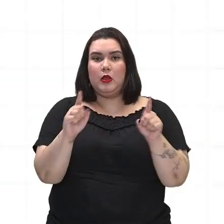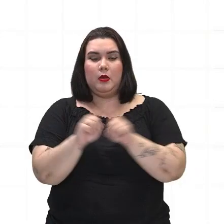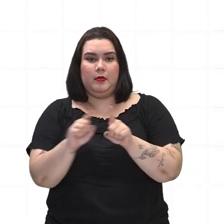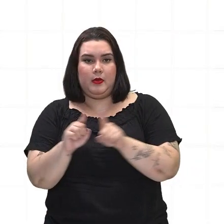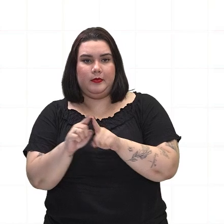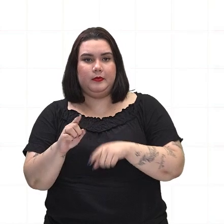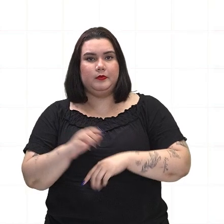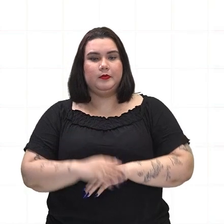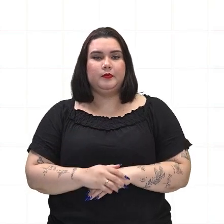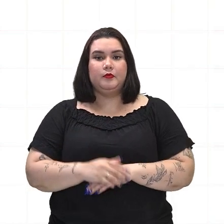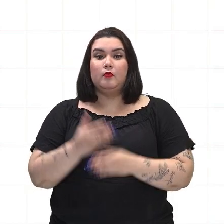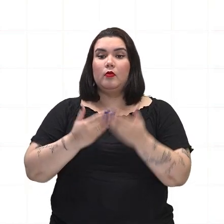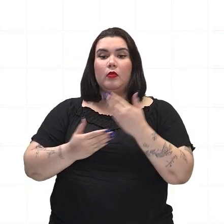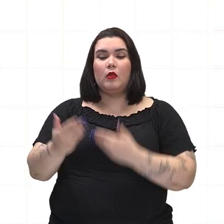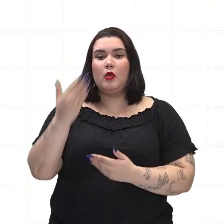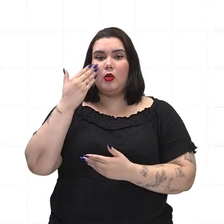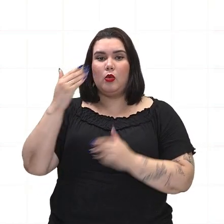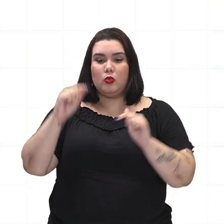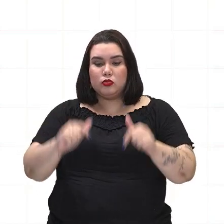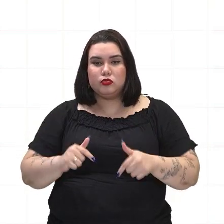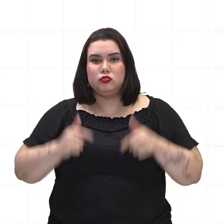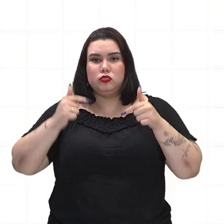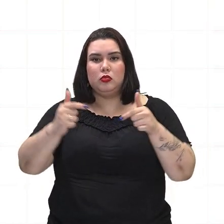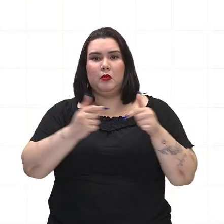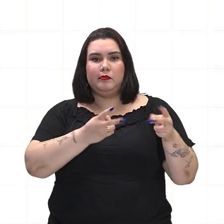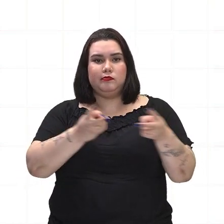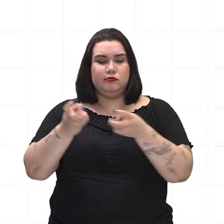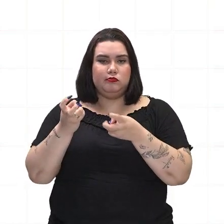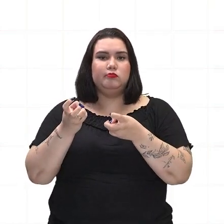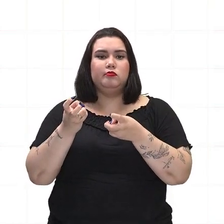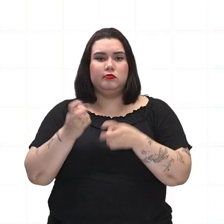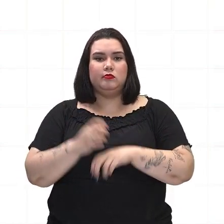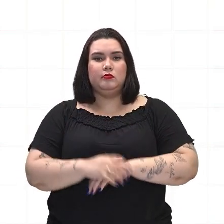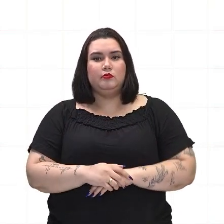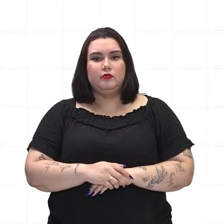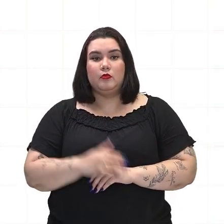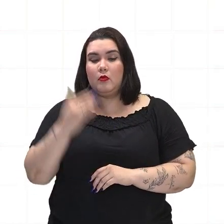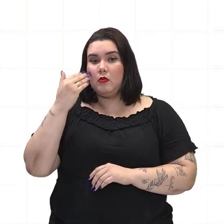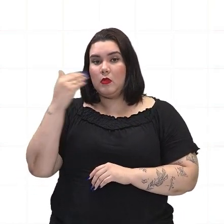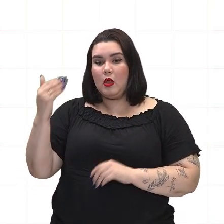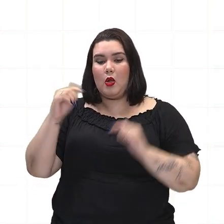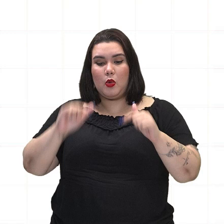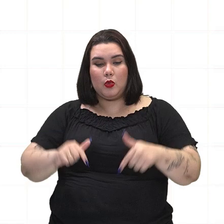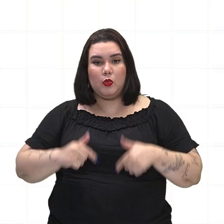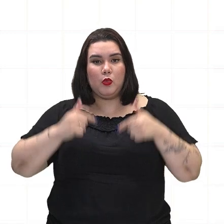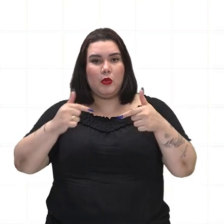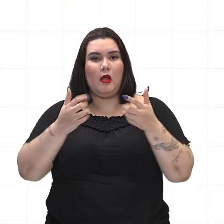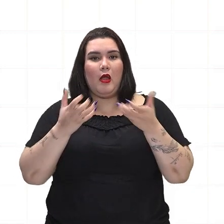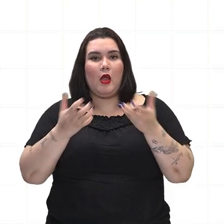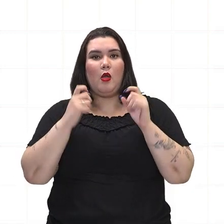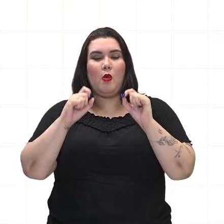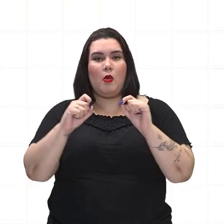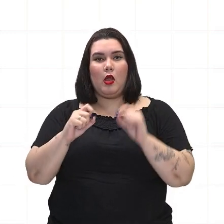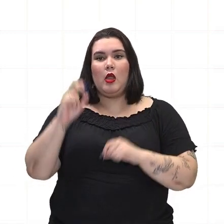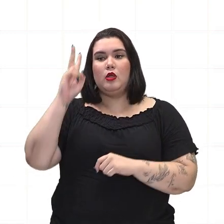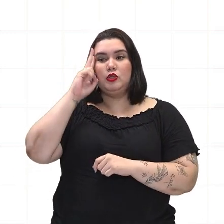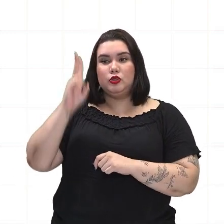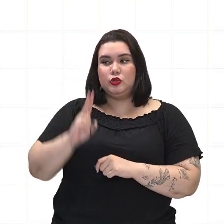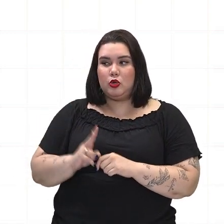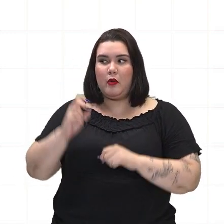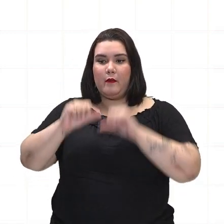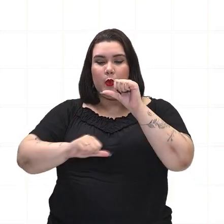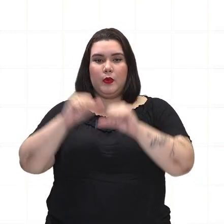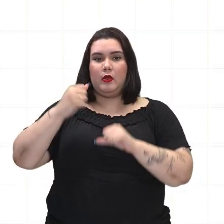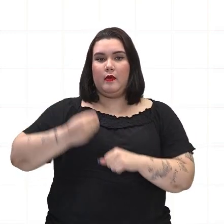Continuando. Lutas por reconhecimento e reparação. As lutas por reconhecimento e reparação histórica ganharam